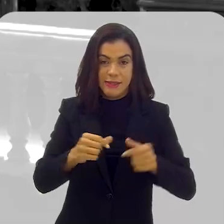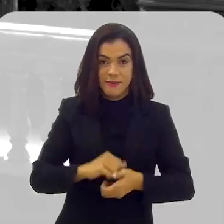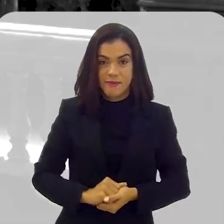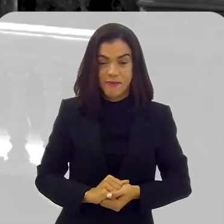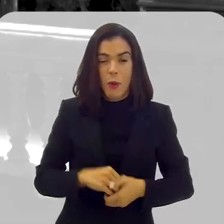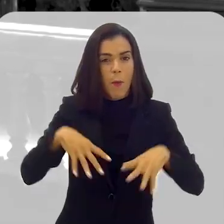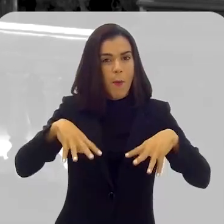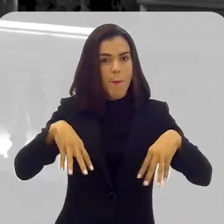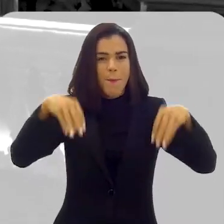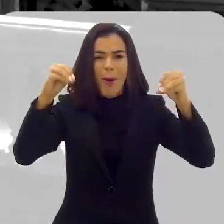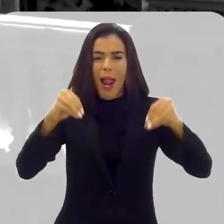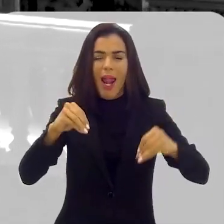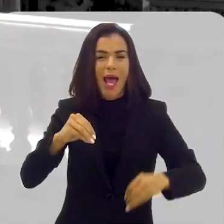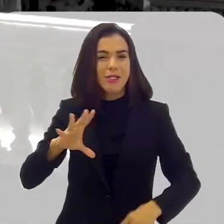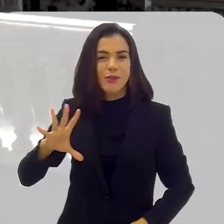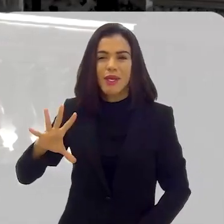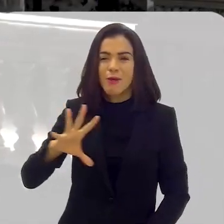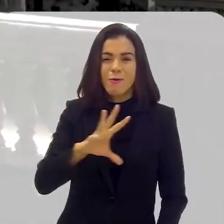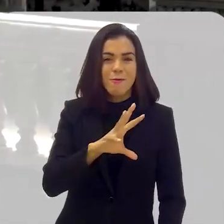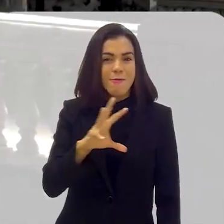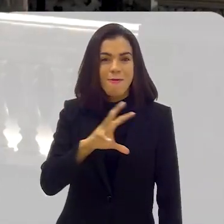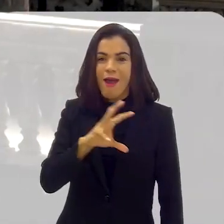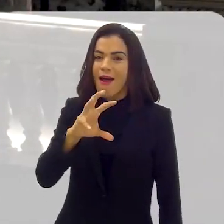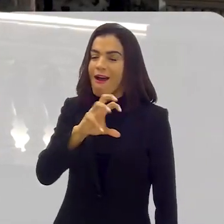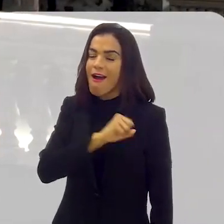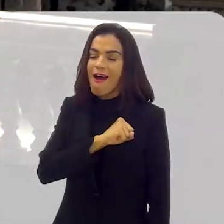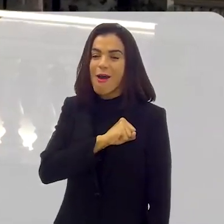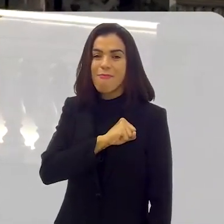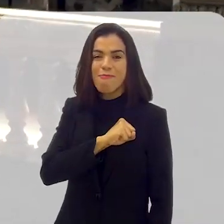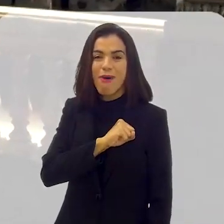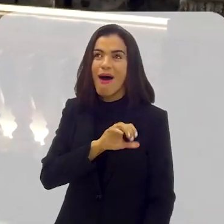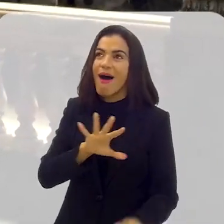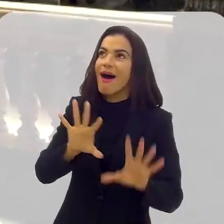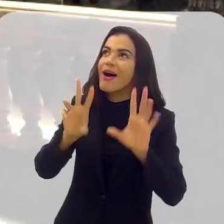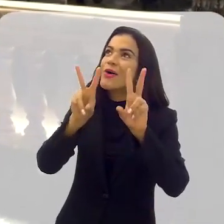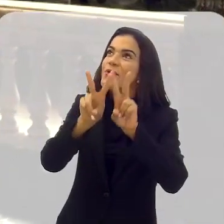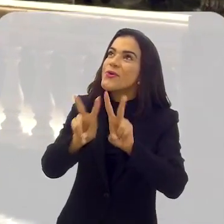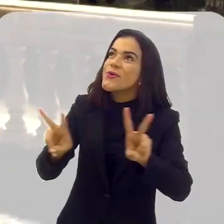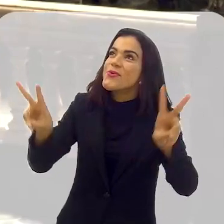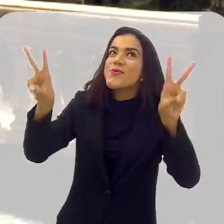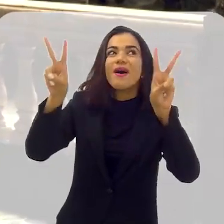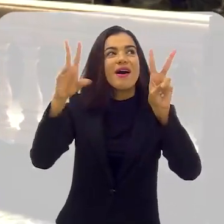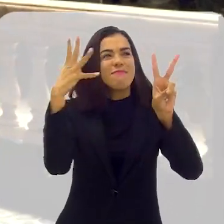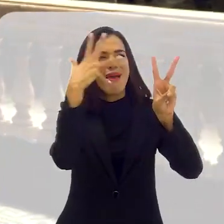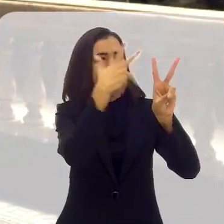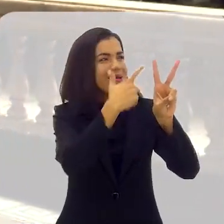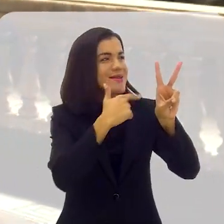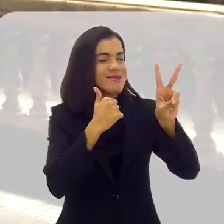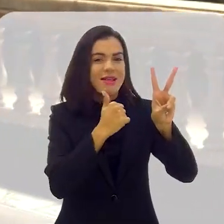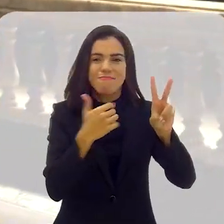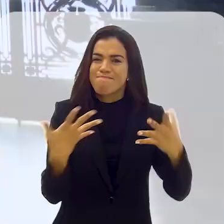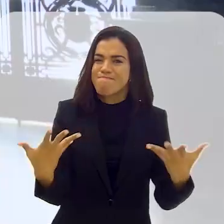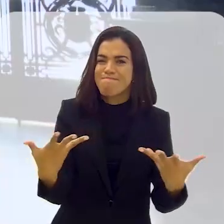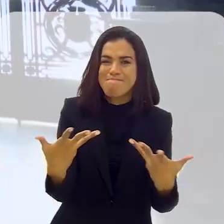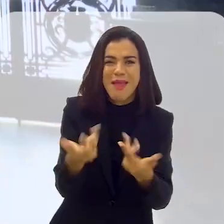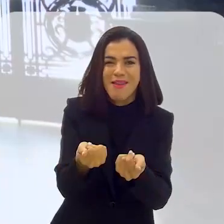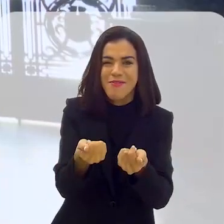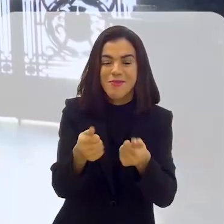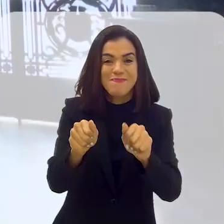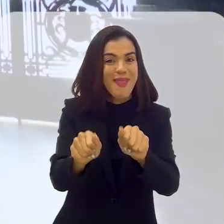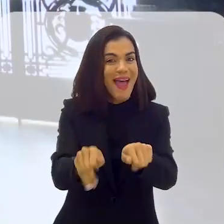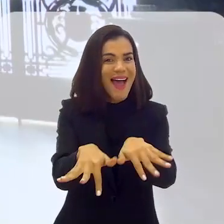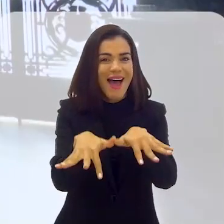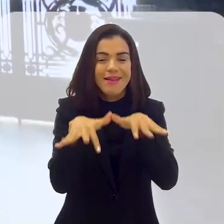palácio que arrebata o coração de funcionários por sua beleza e significado. É maravilhoso. A